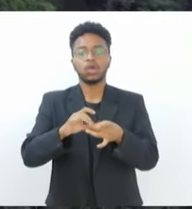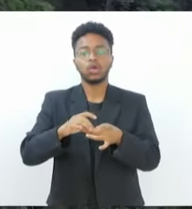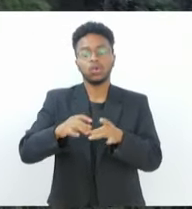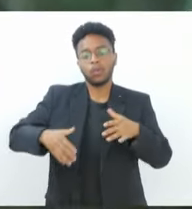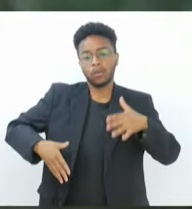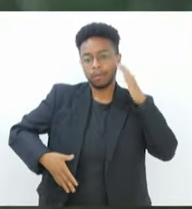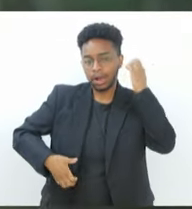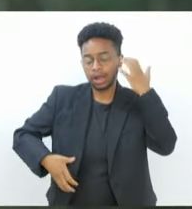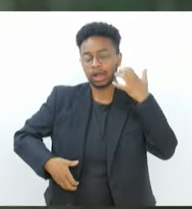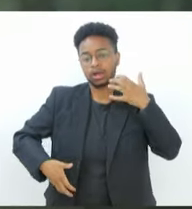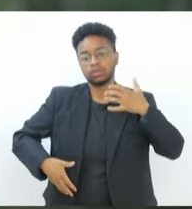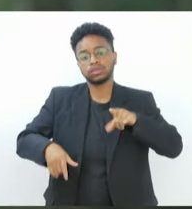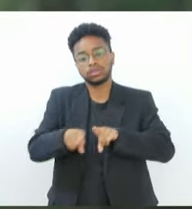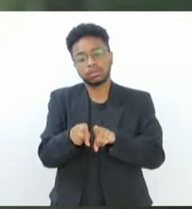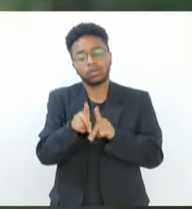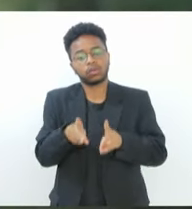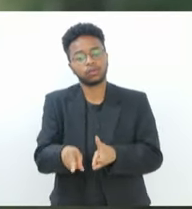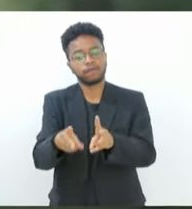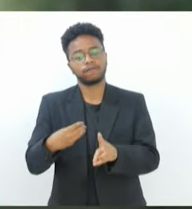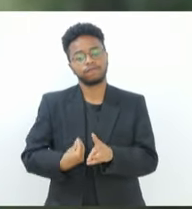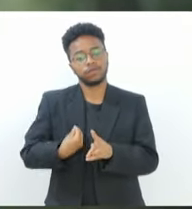sobrevivência por longos anos.